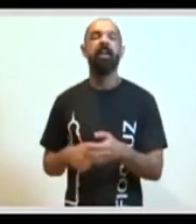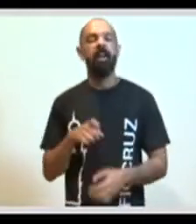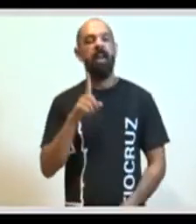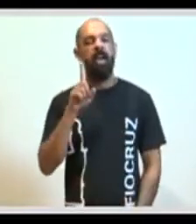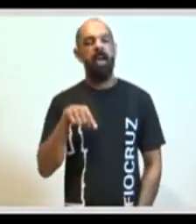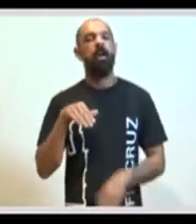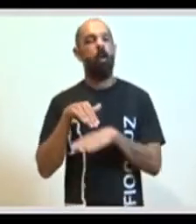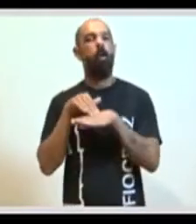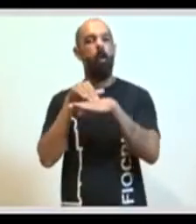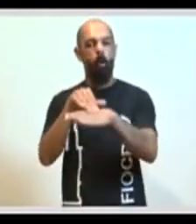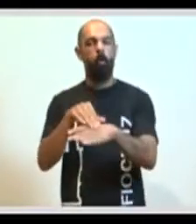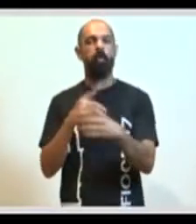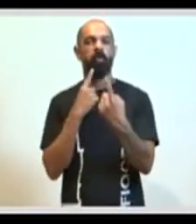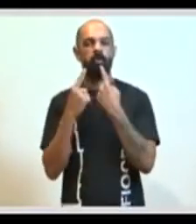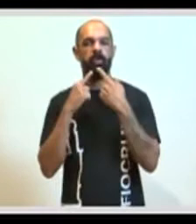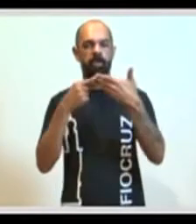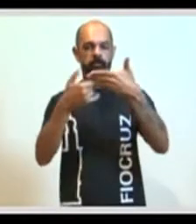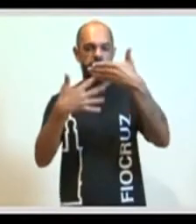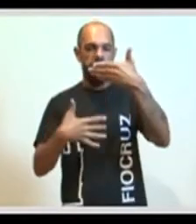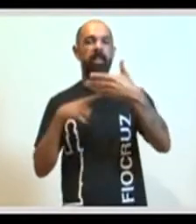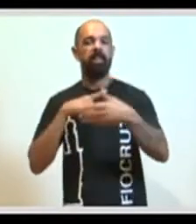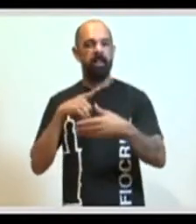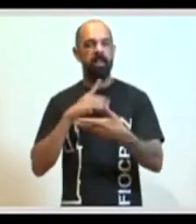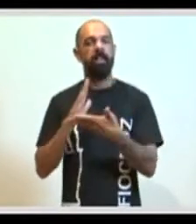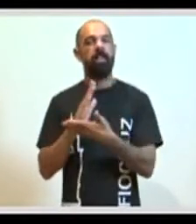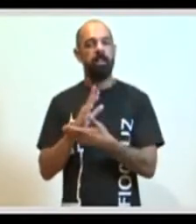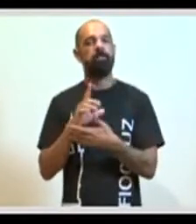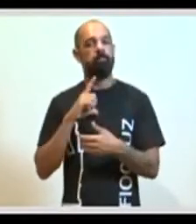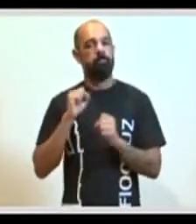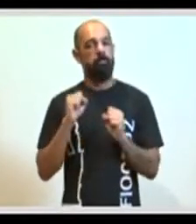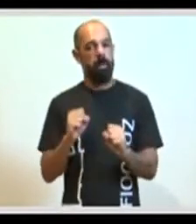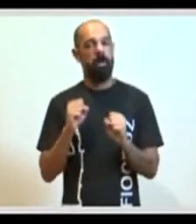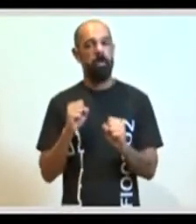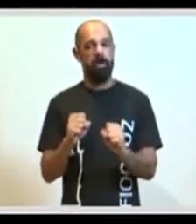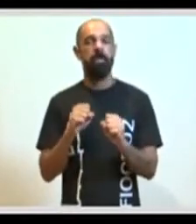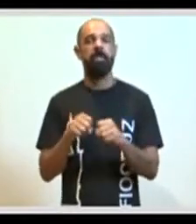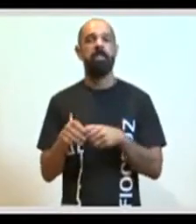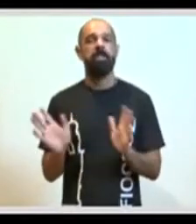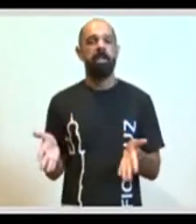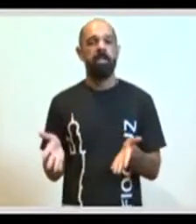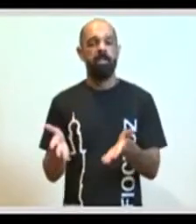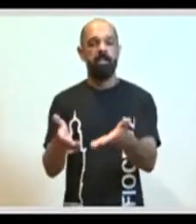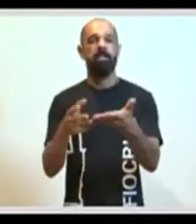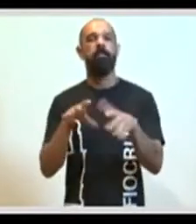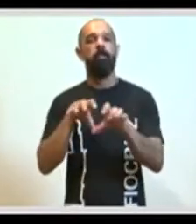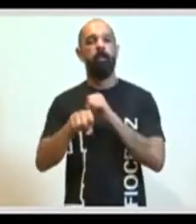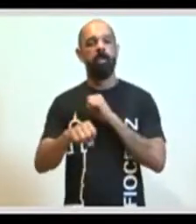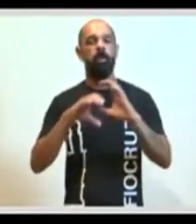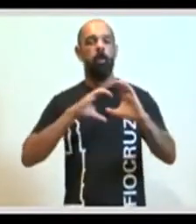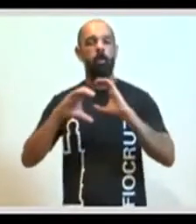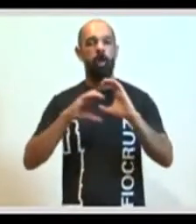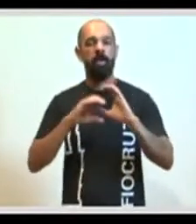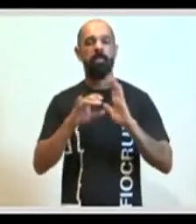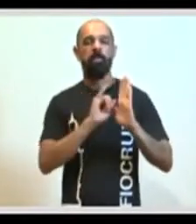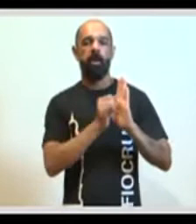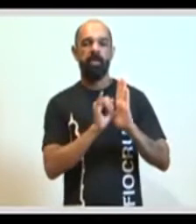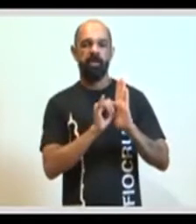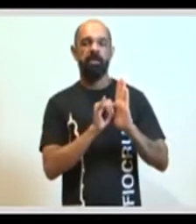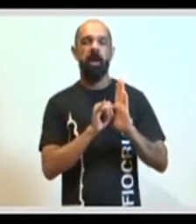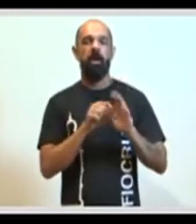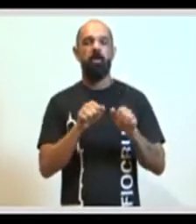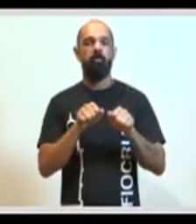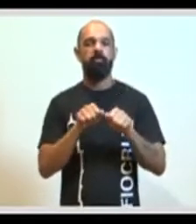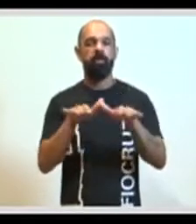comentou aqui no chat, que tem espaços para iniciativas de educação, informação e comunicação nos editais que estão sendo lançados.